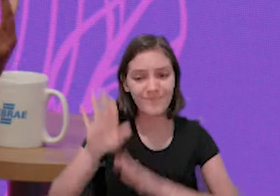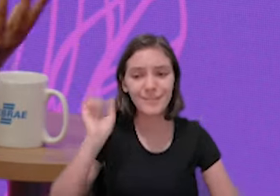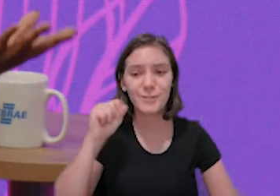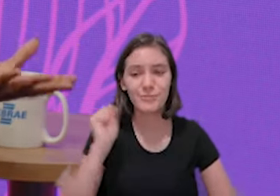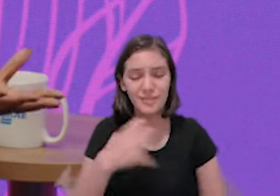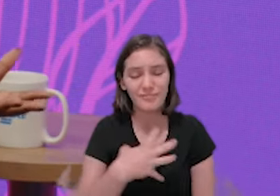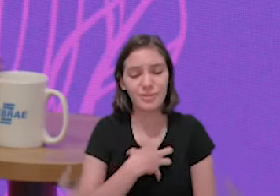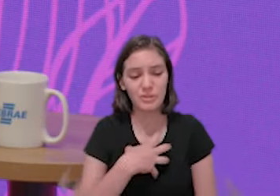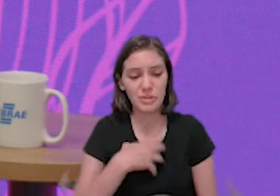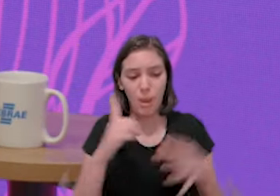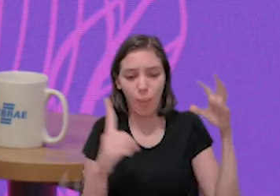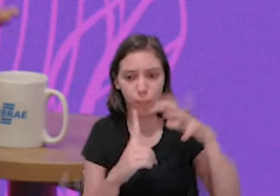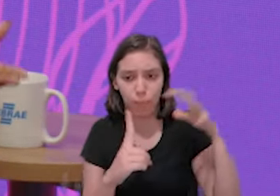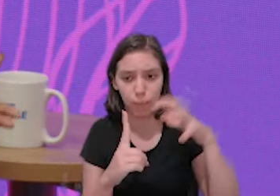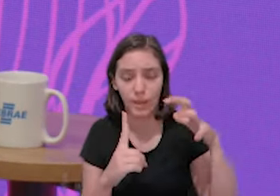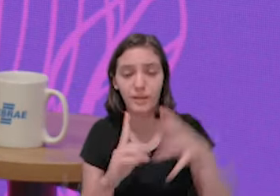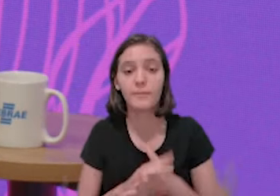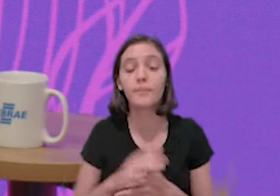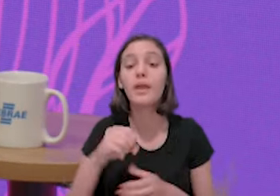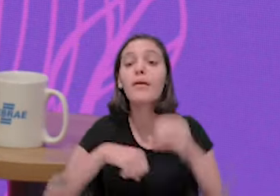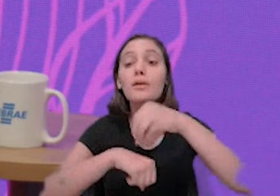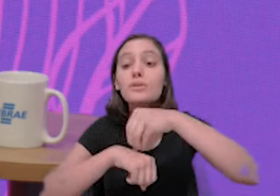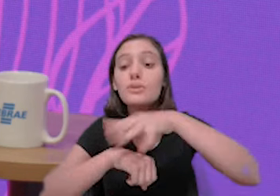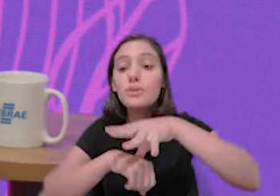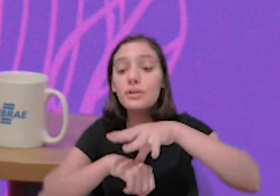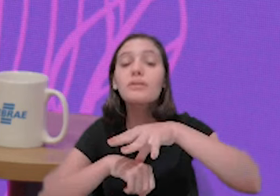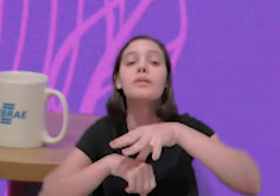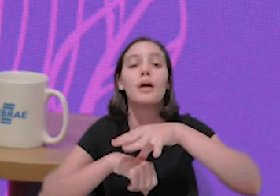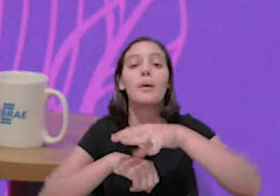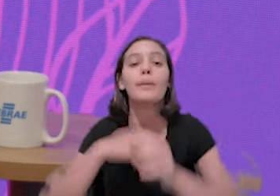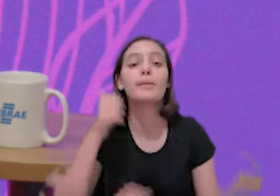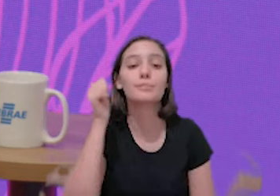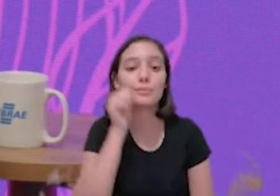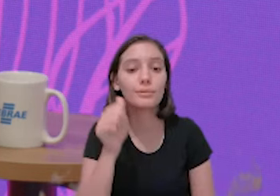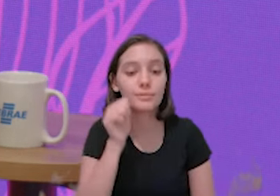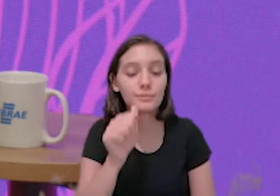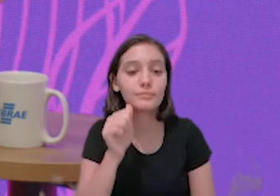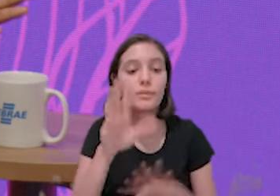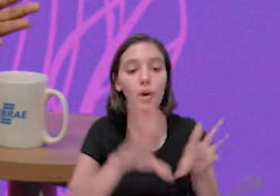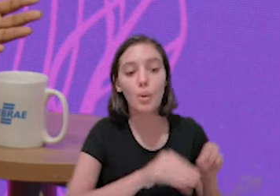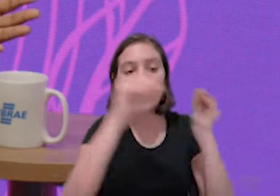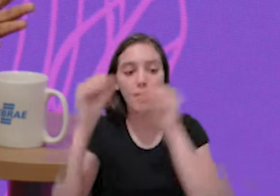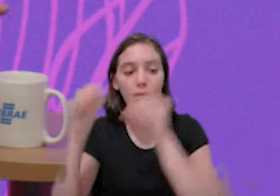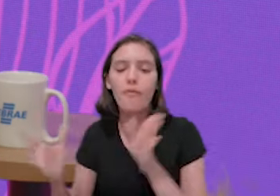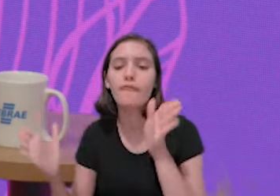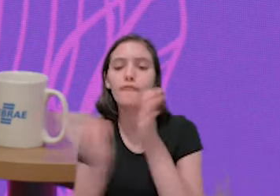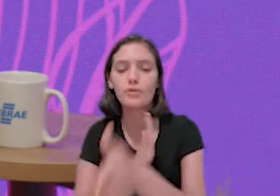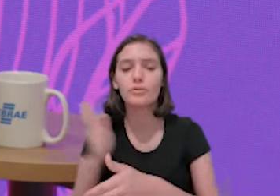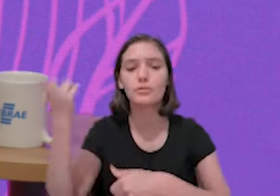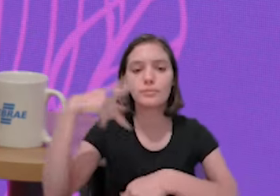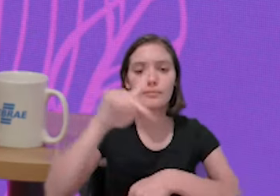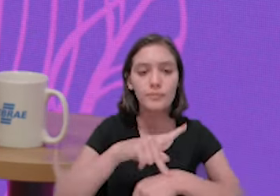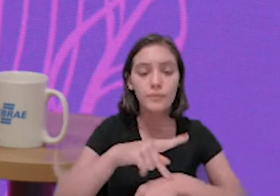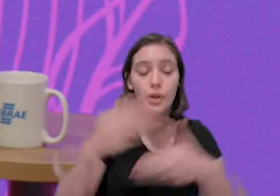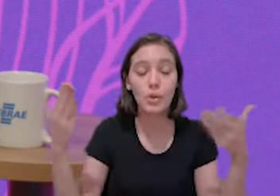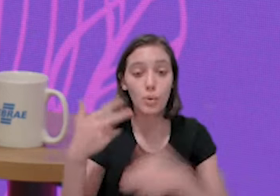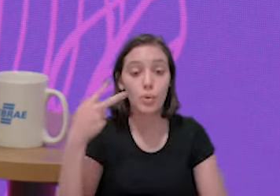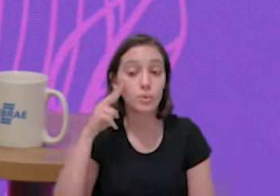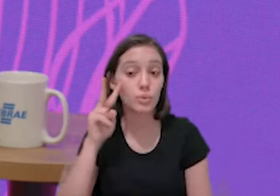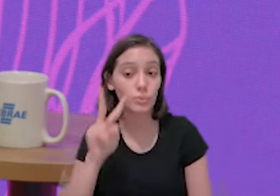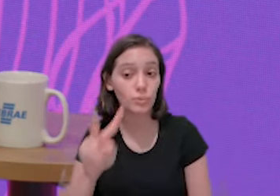né? Que é um perigo ali que rondava a sua família. Que dica você dá para as mulheres, imigrantes,